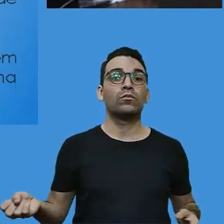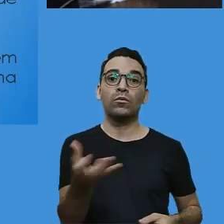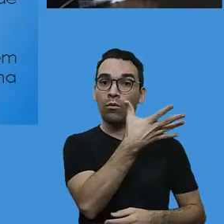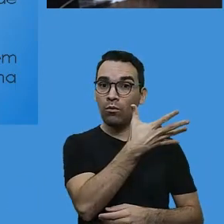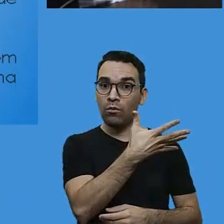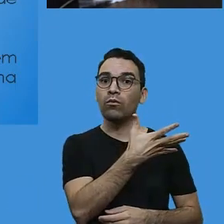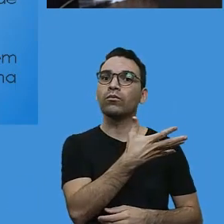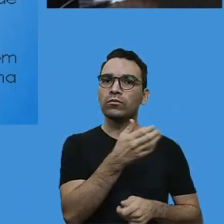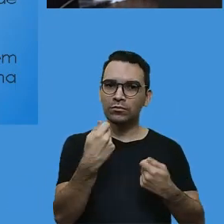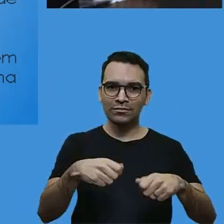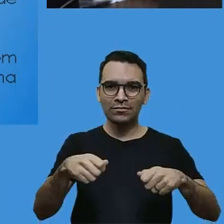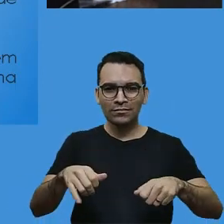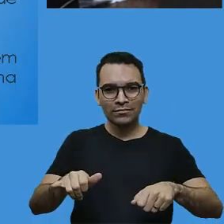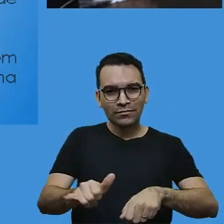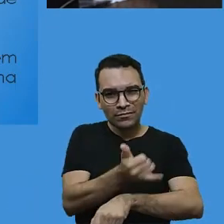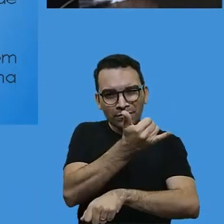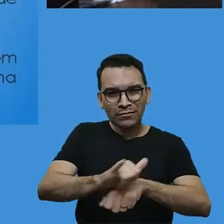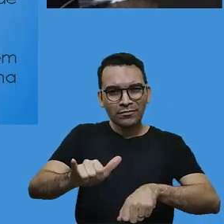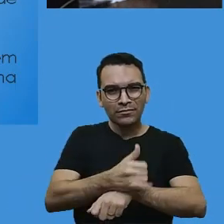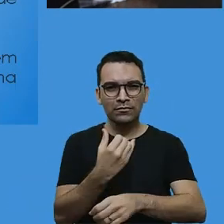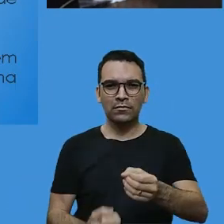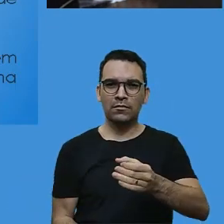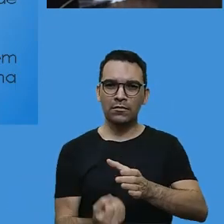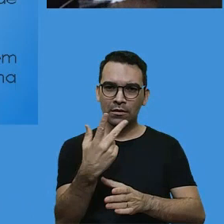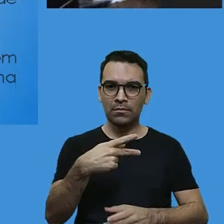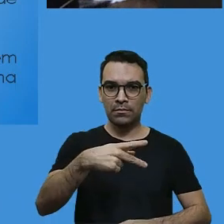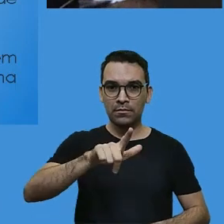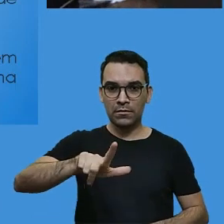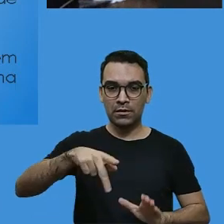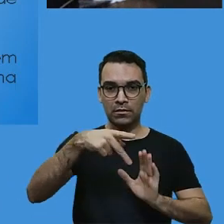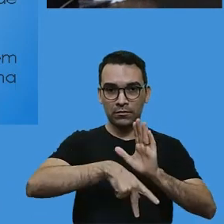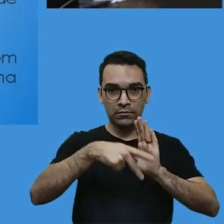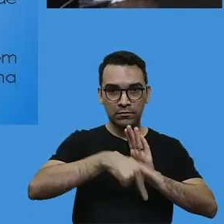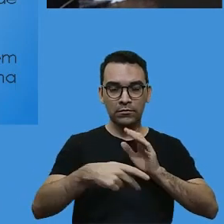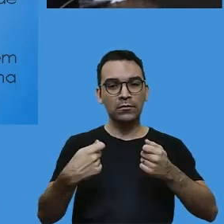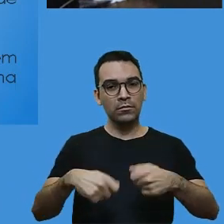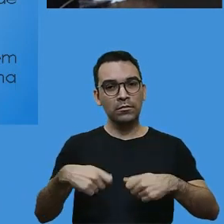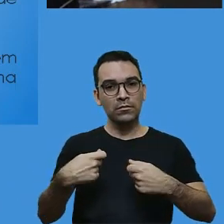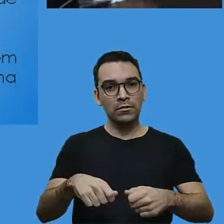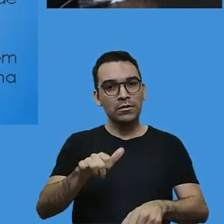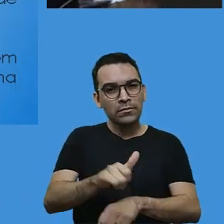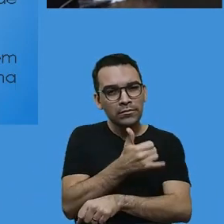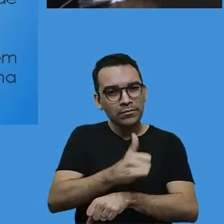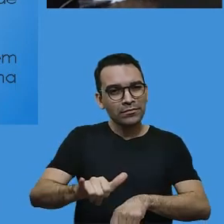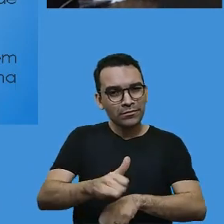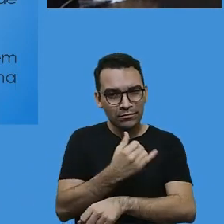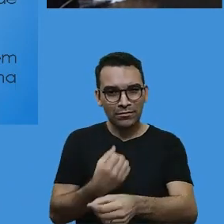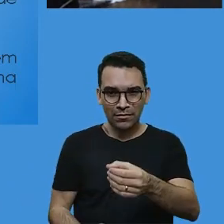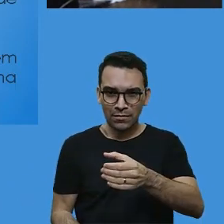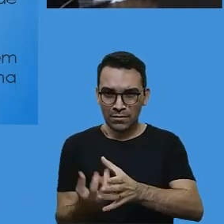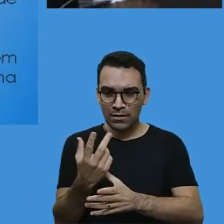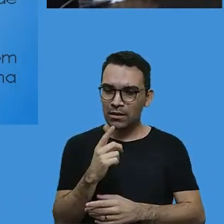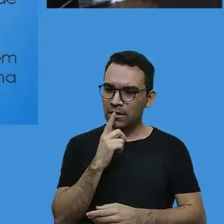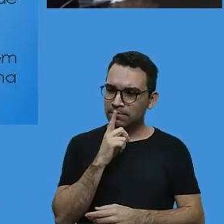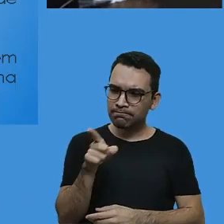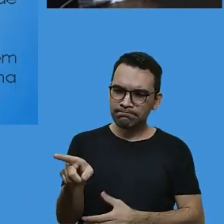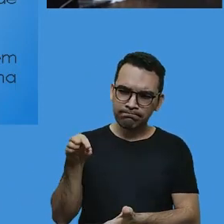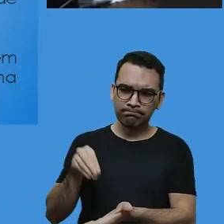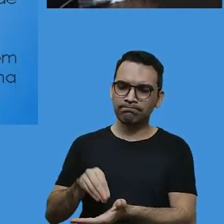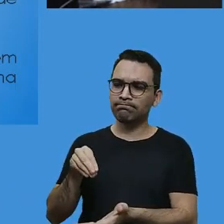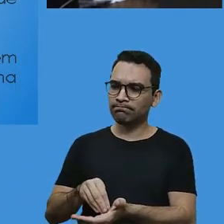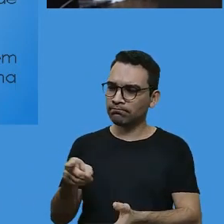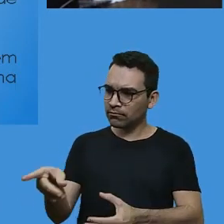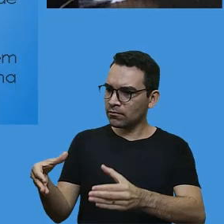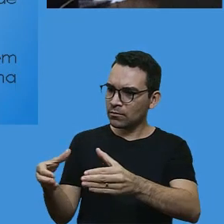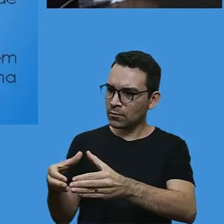aprendizagem. No plano de aula, o professor precisa estar sempre elaborando estratégias para atender as necessidades de cada